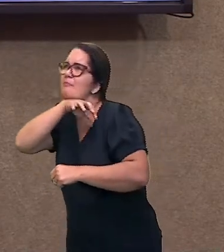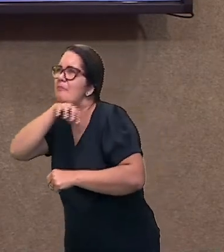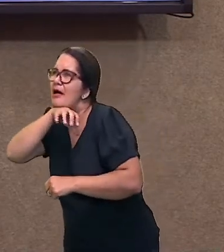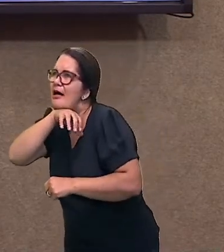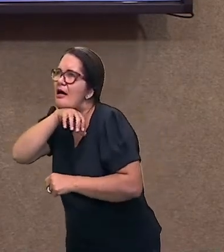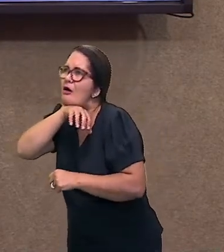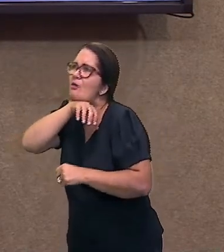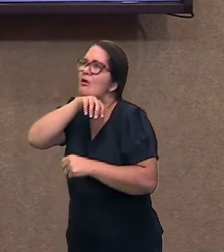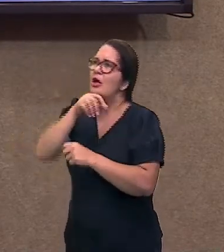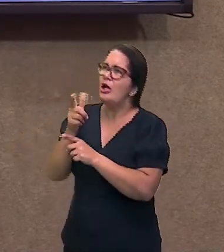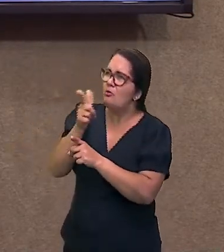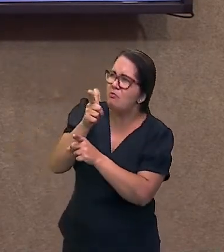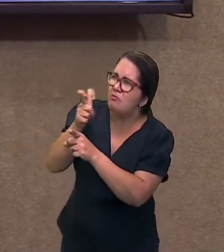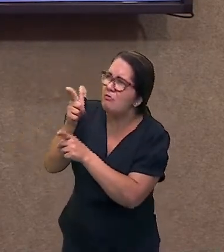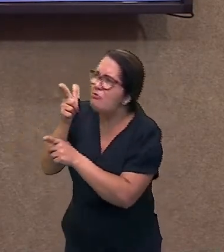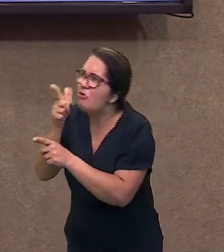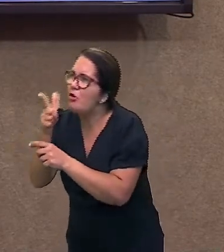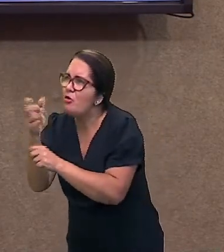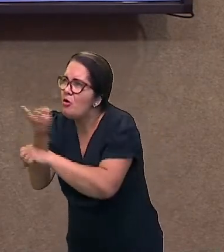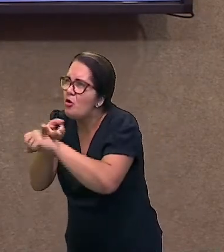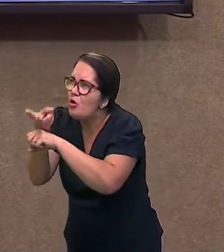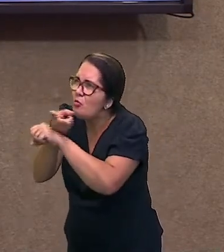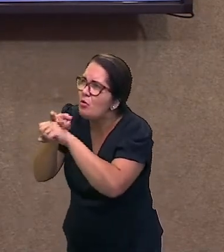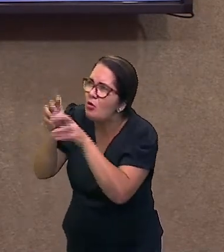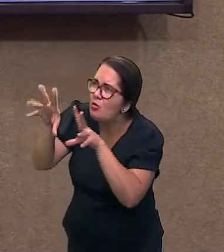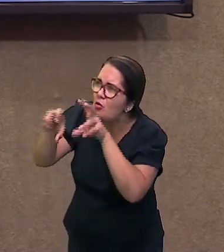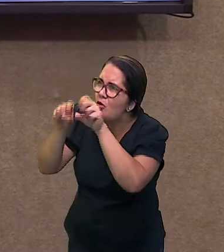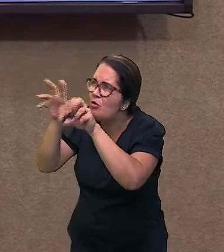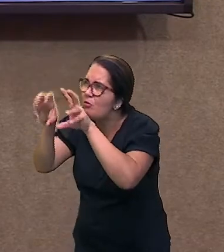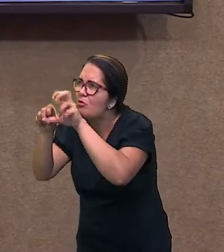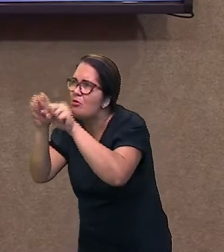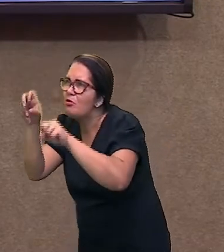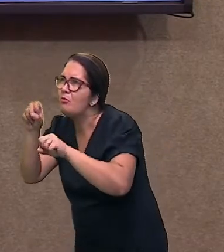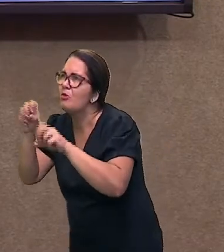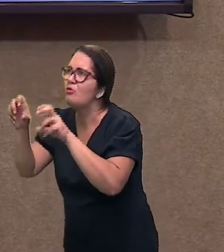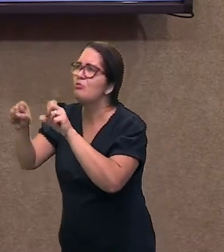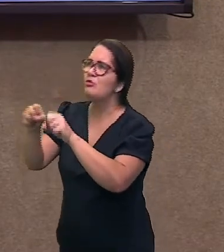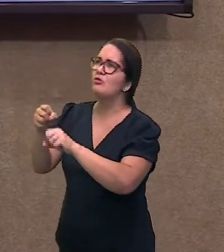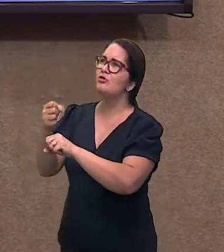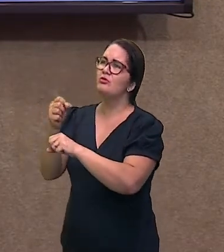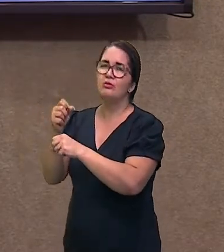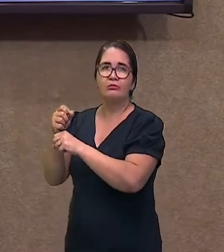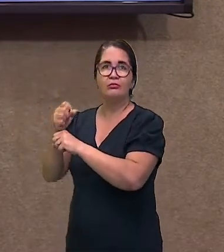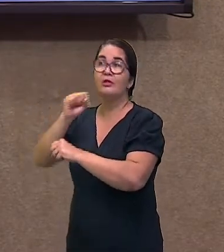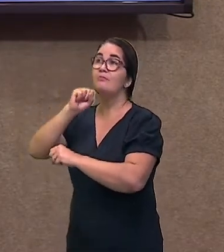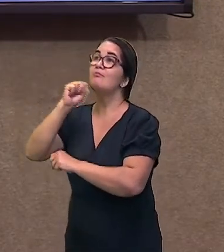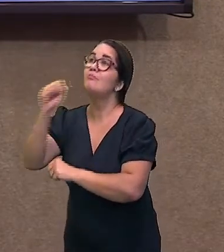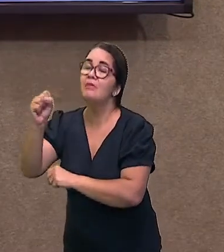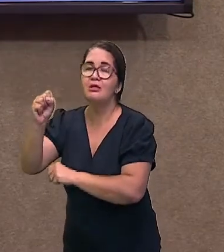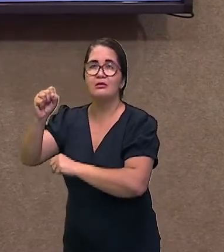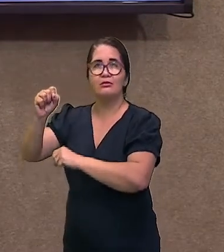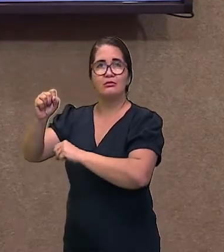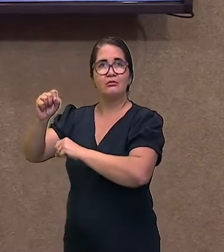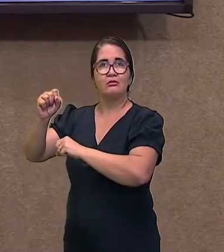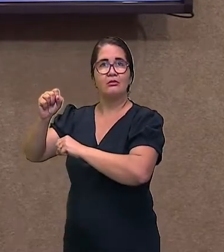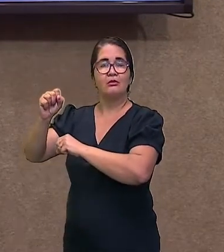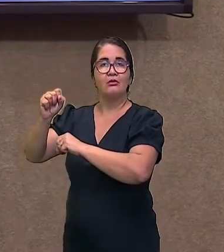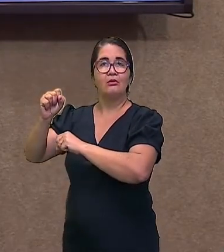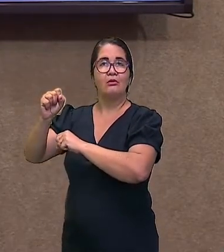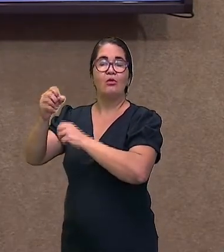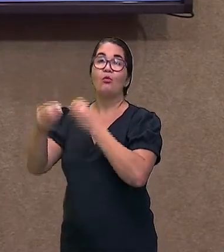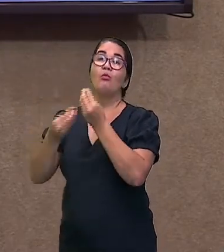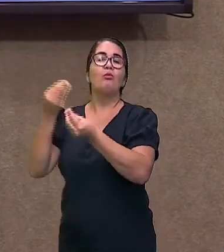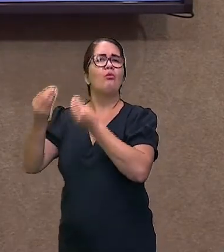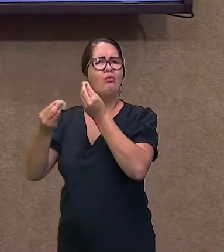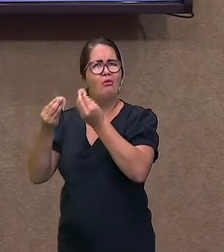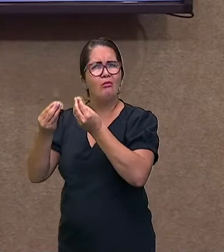invés de estar preservando e conservando, eu estou trazendo dificuldade para os seres vivos que estão ali e